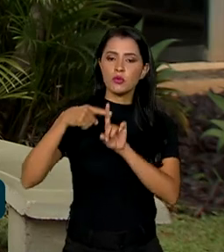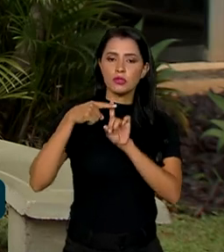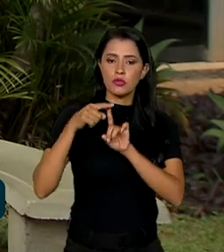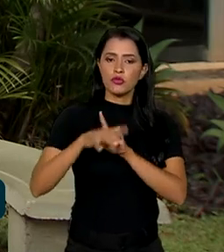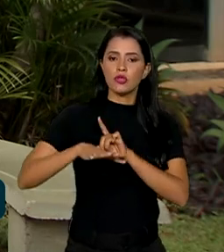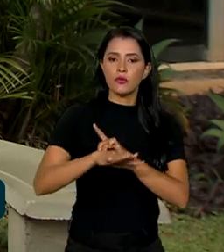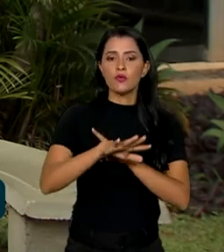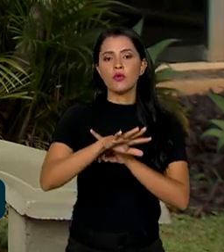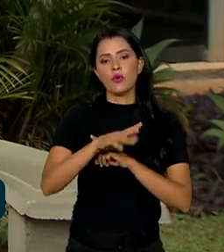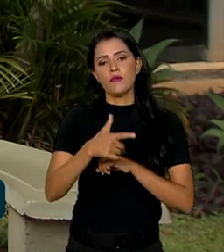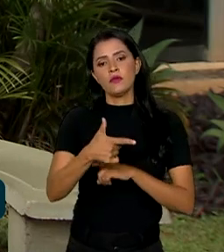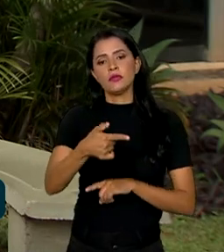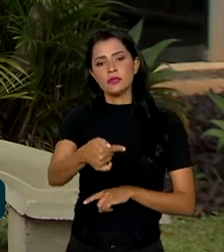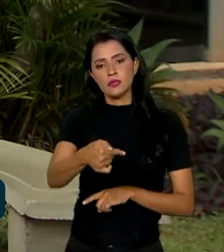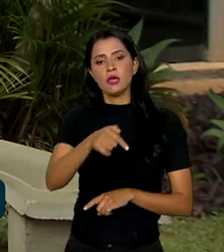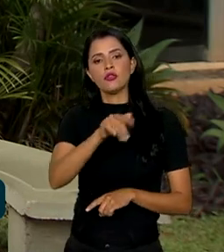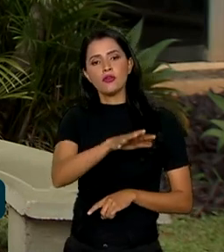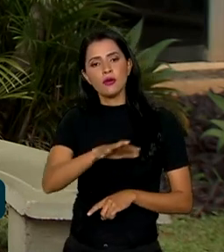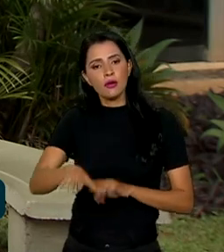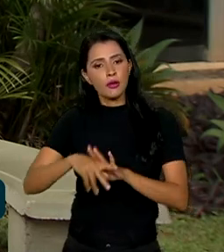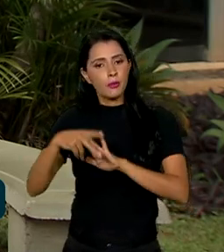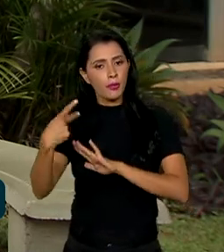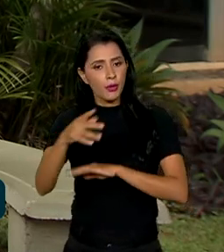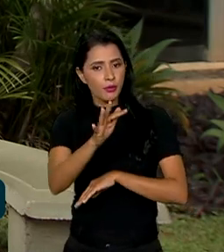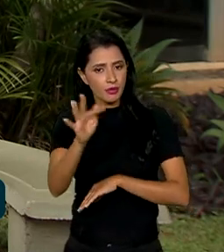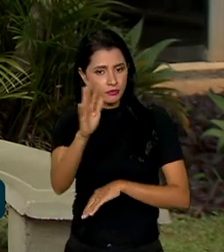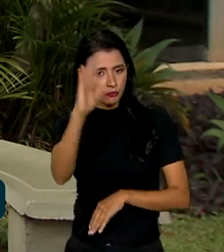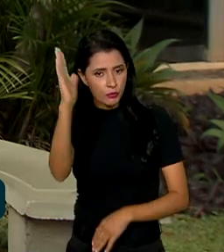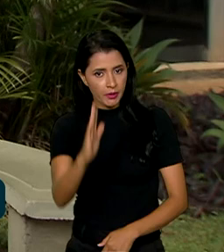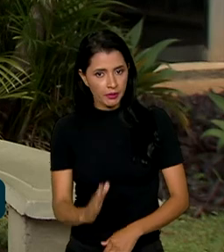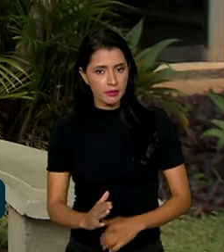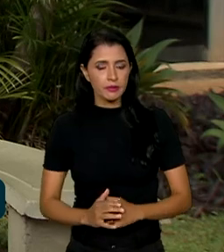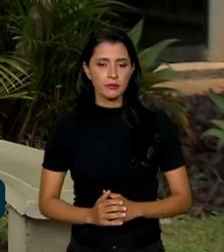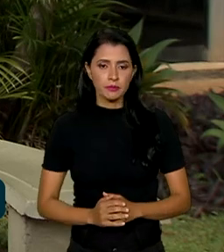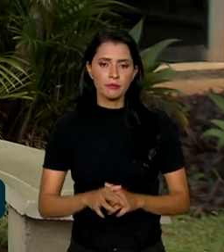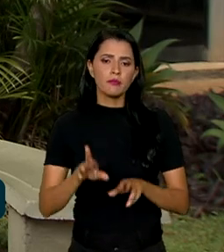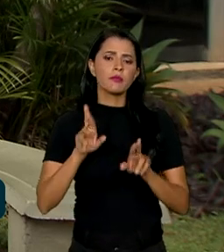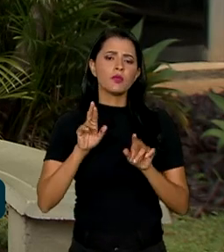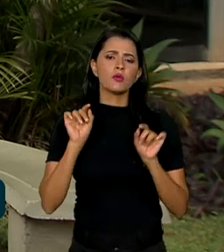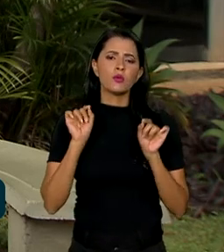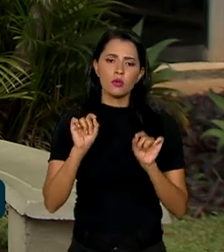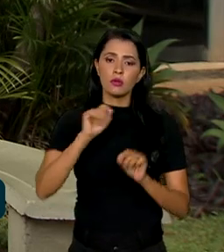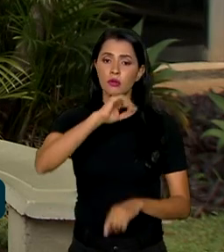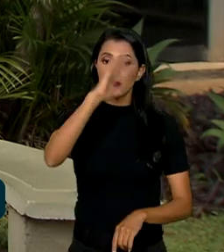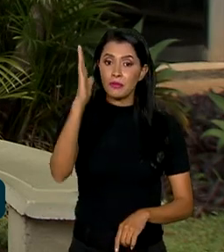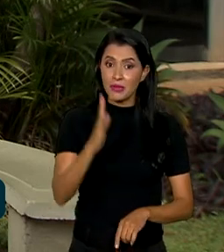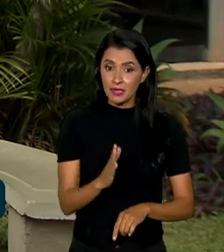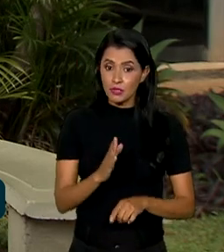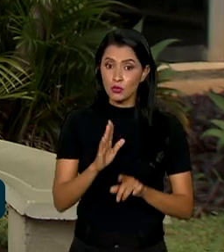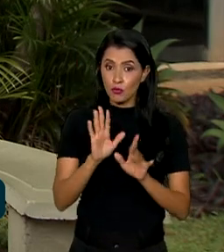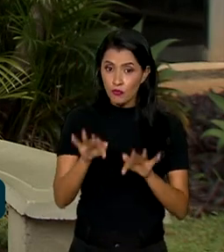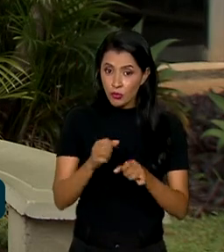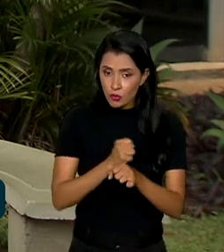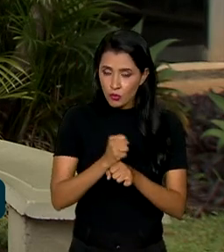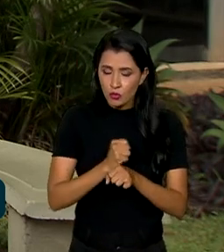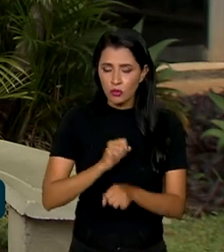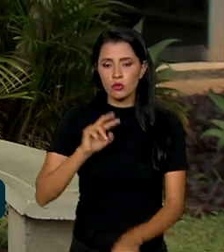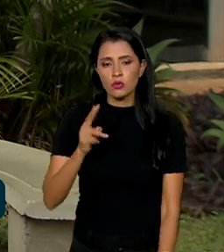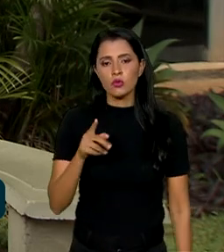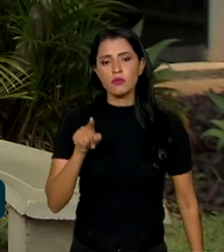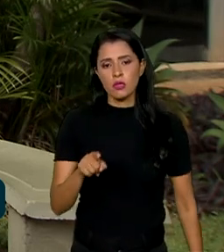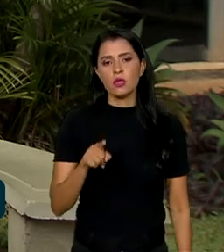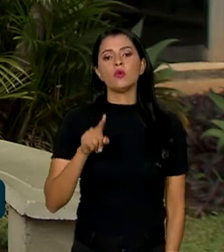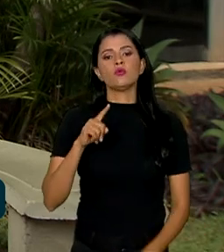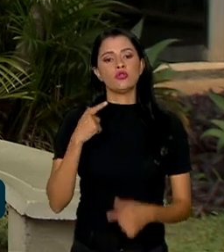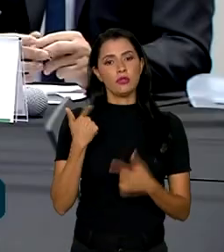em todas as 27 unidades da federação. A expectativa é que o Brasil termine o ano com 2 milhões de